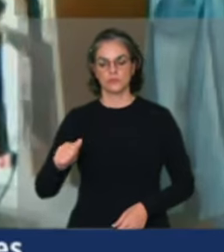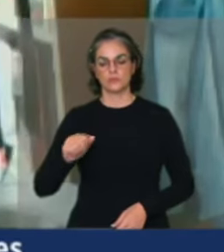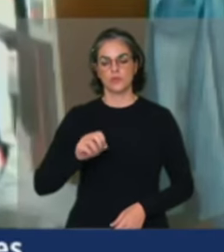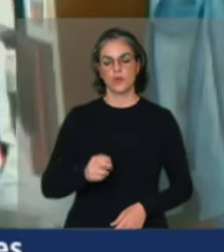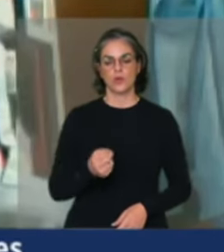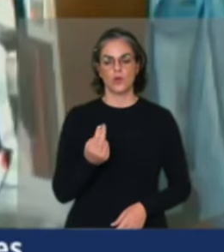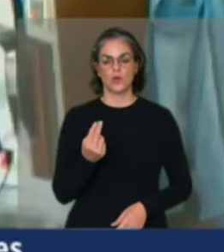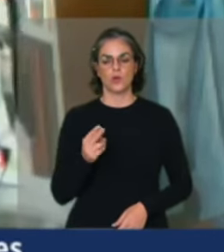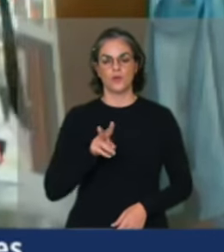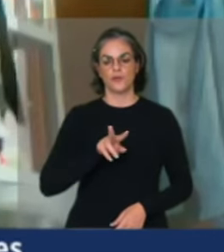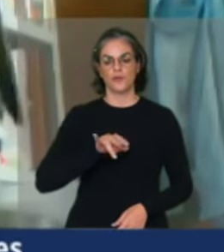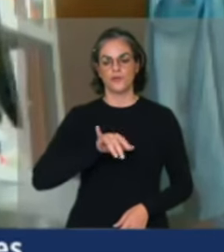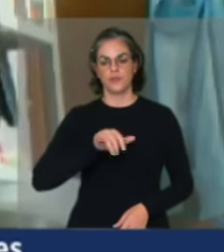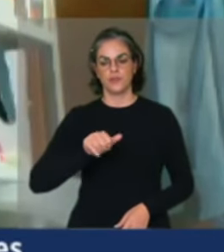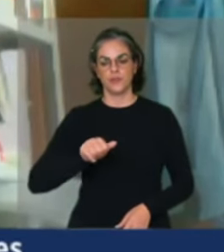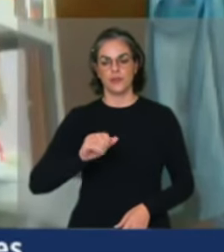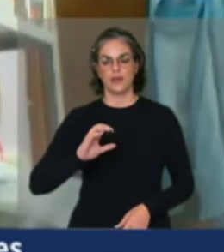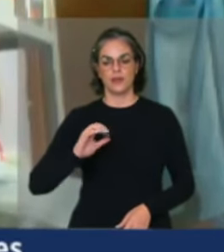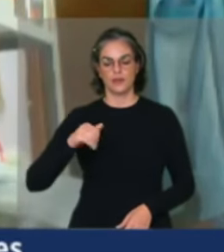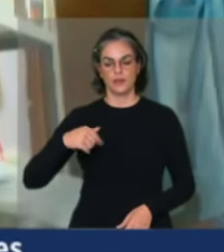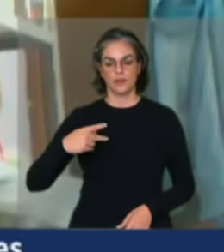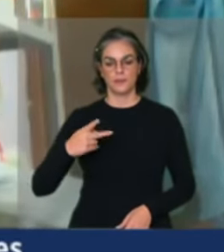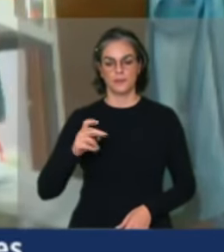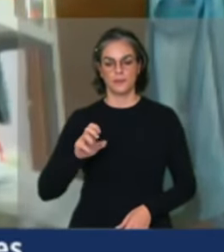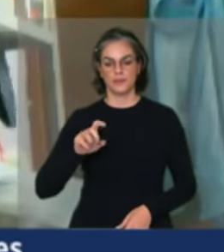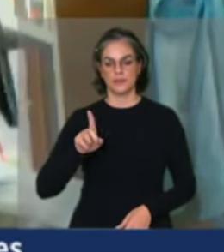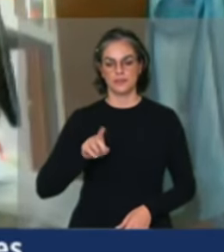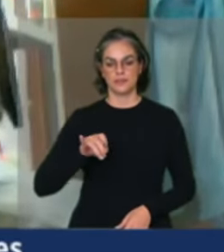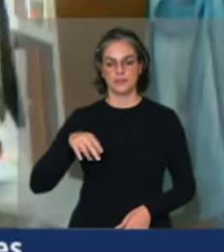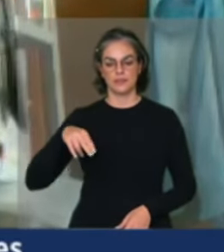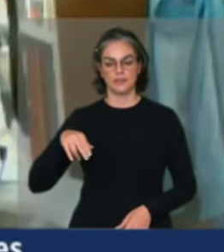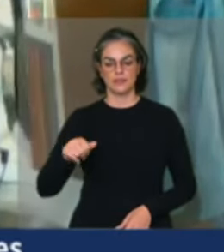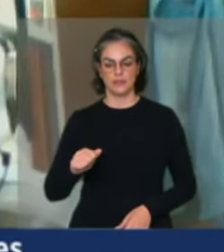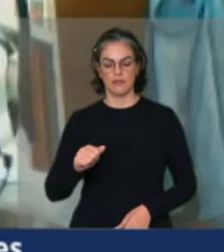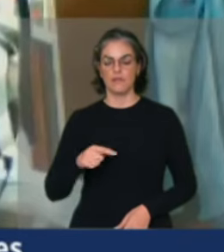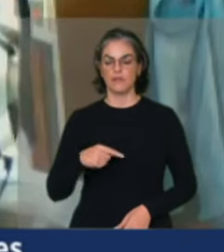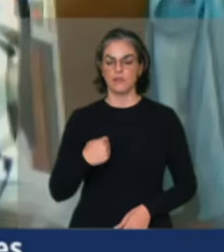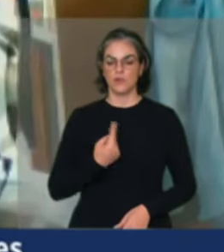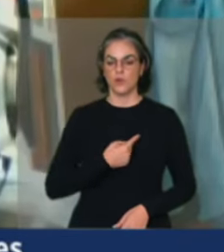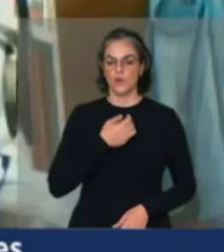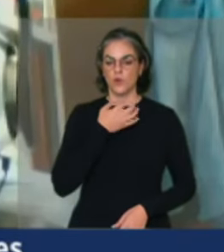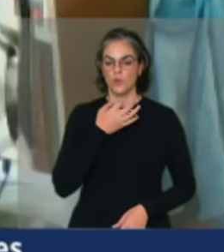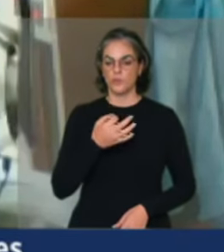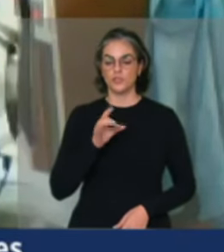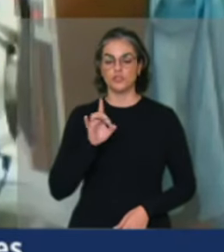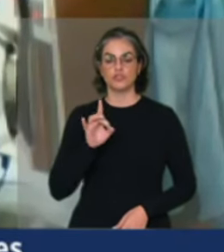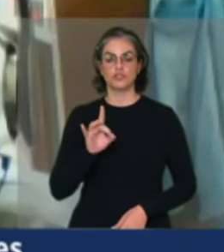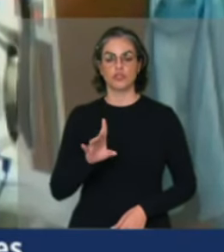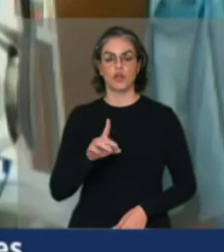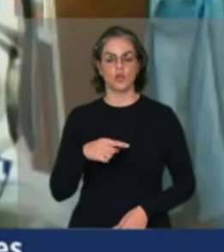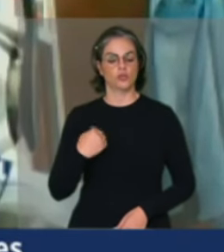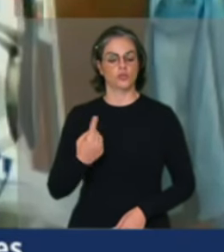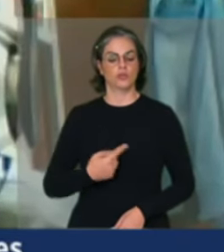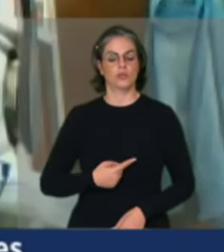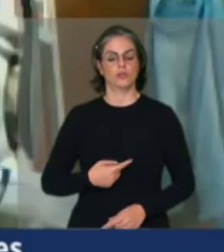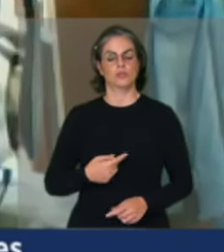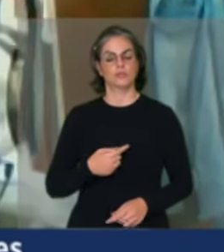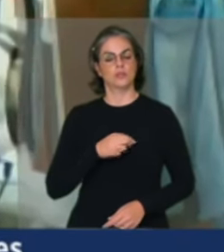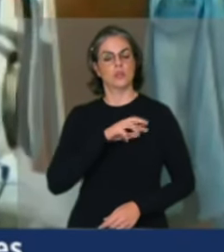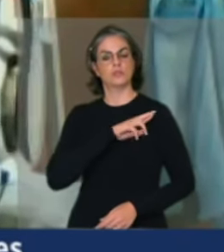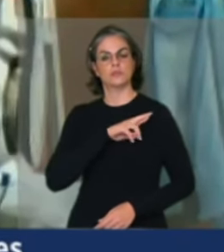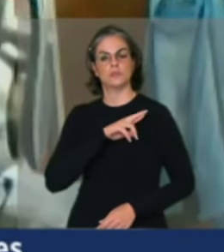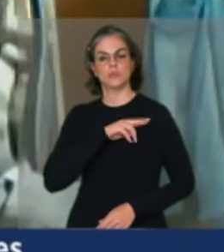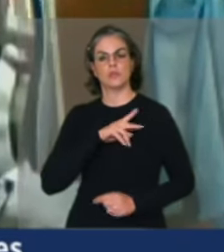que só nós, o campesinato, em sua grande diversidade, é que tem essa tarefa de produzir os alimentos,